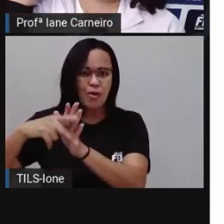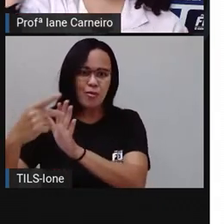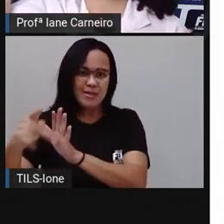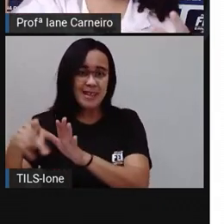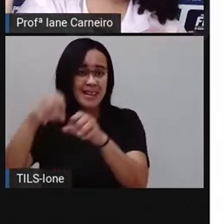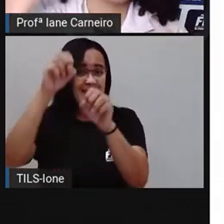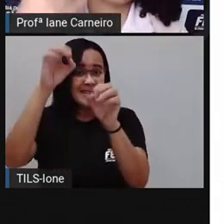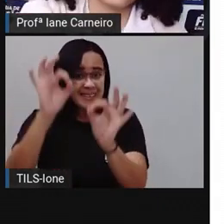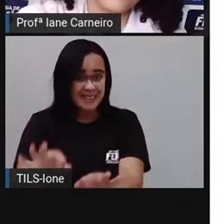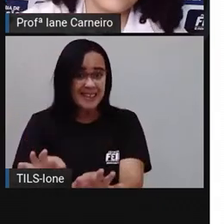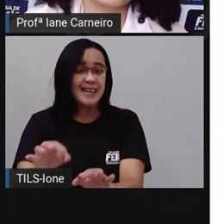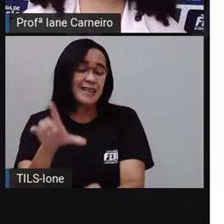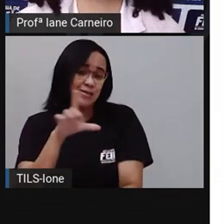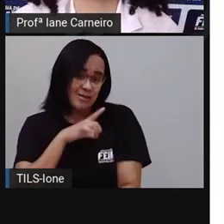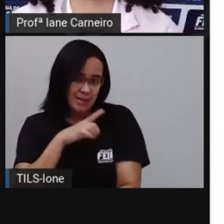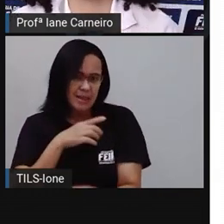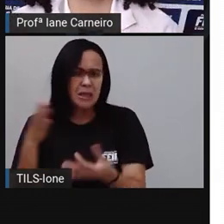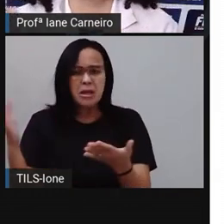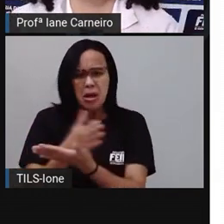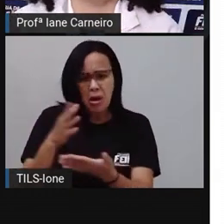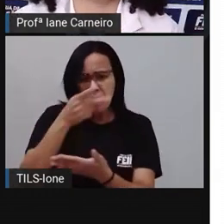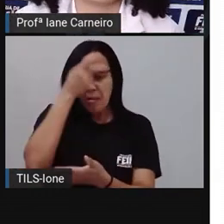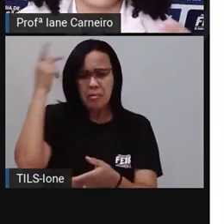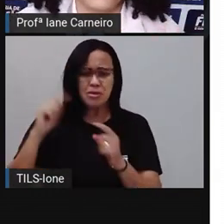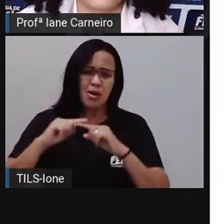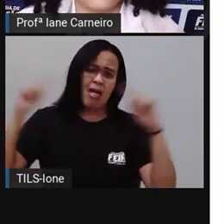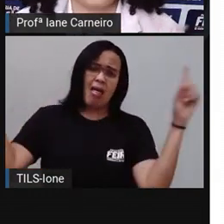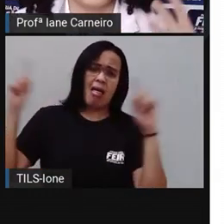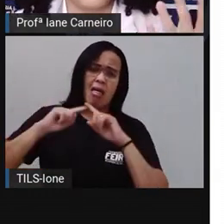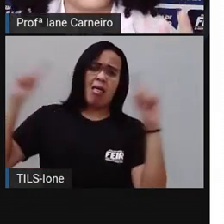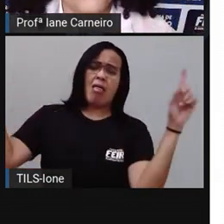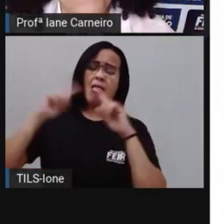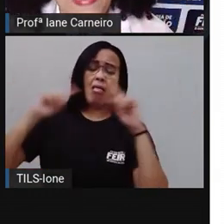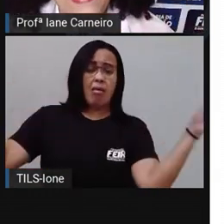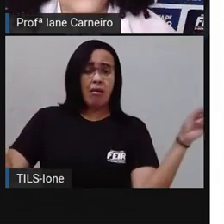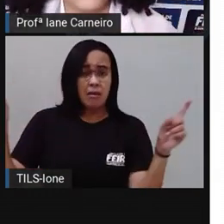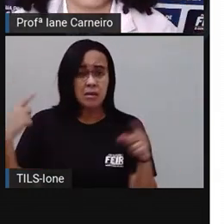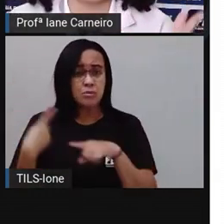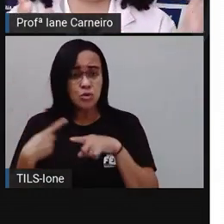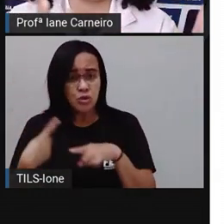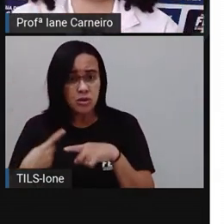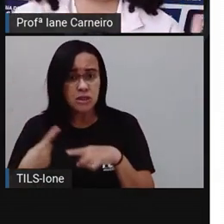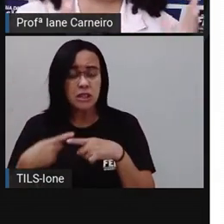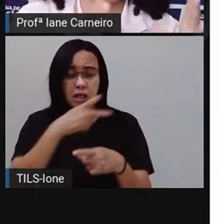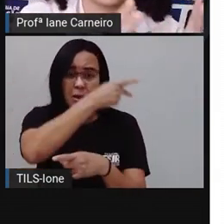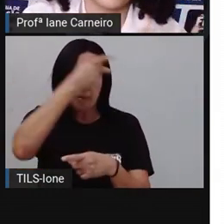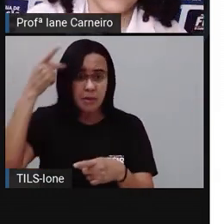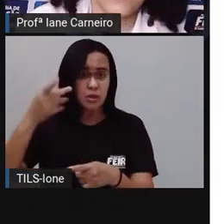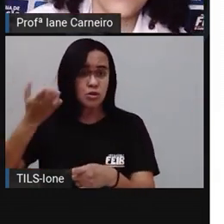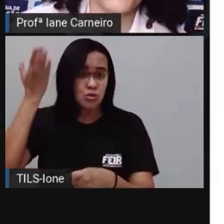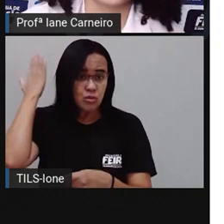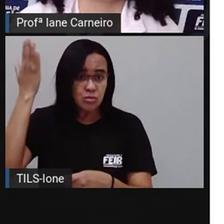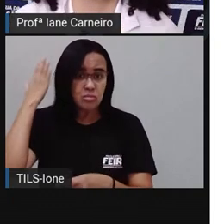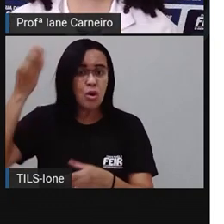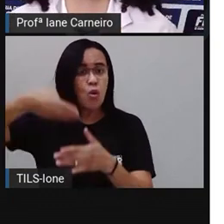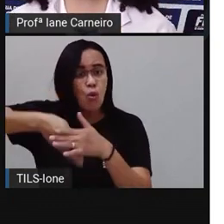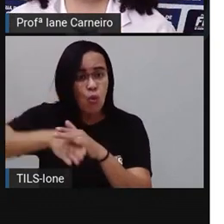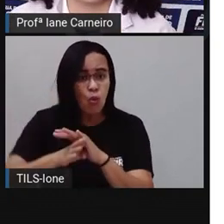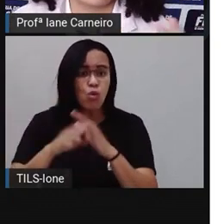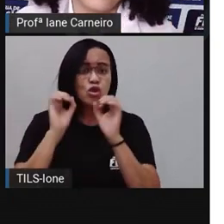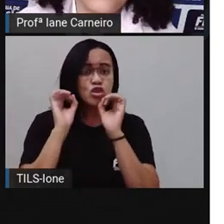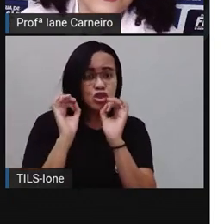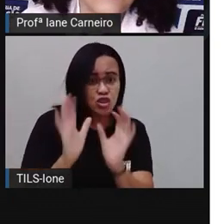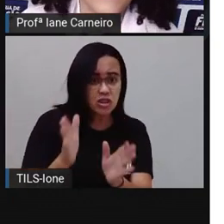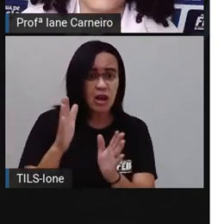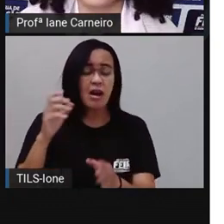né? Algumas pessoas criticam, né? Porque os ambulantes estavam acostumados, né? A venderem no centro. Outras